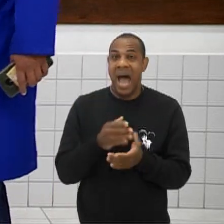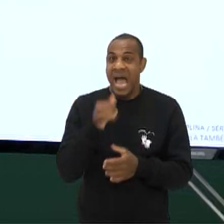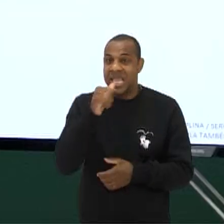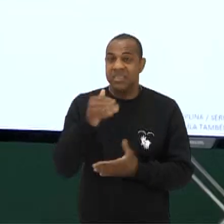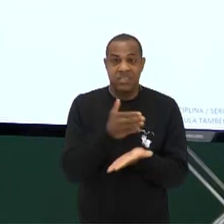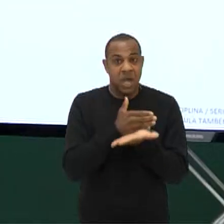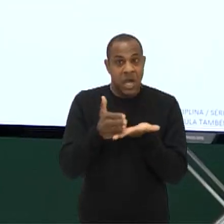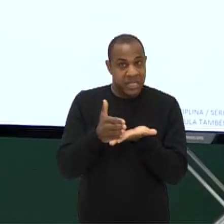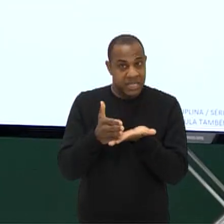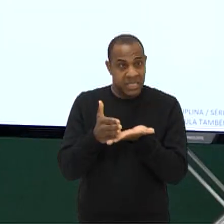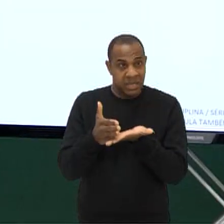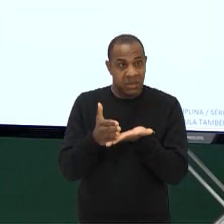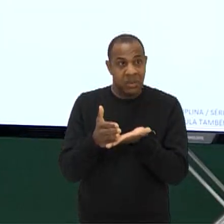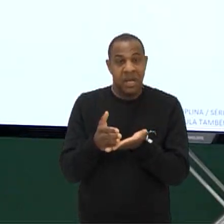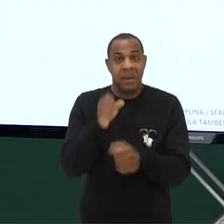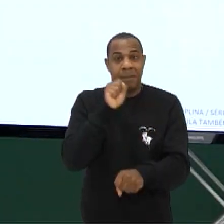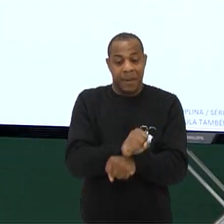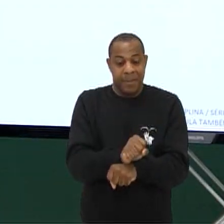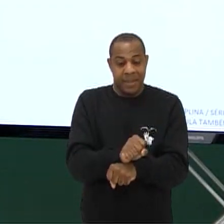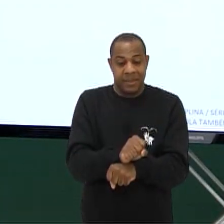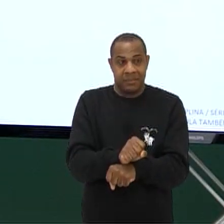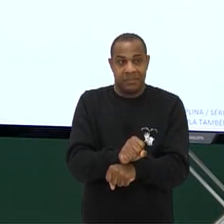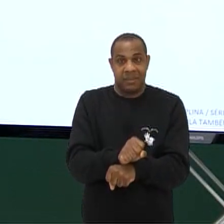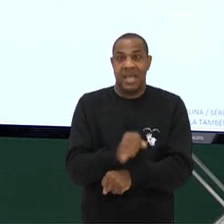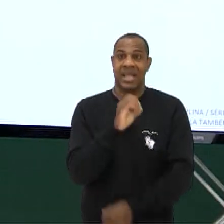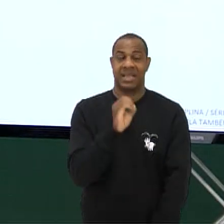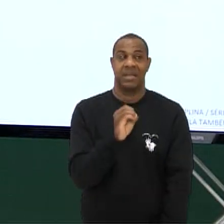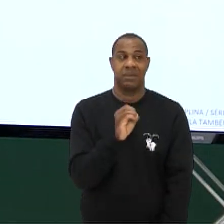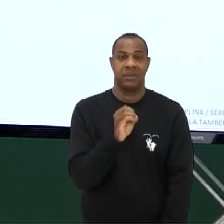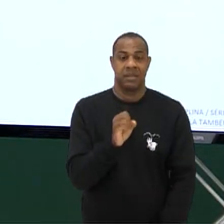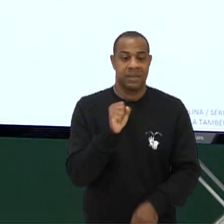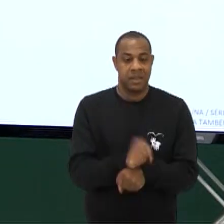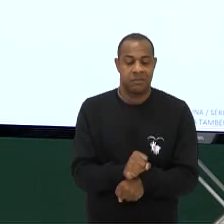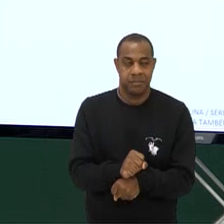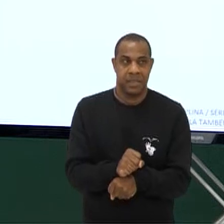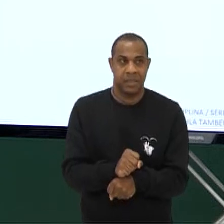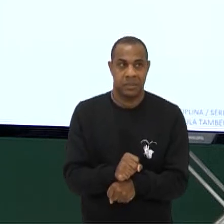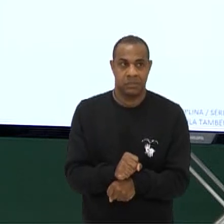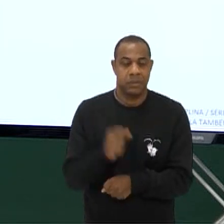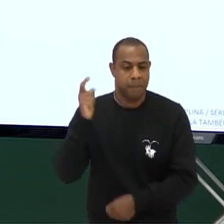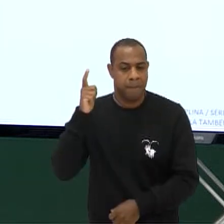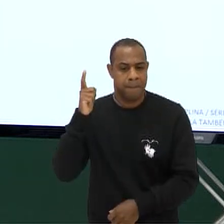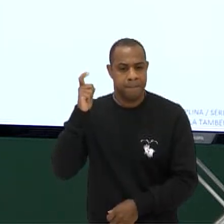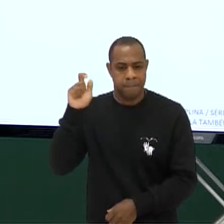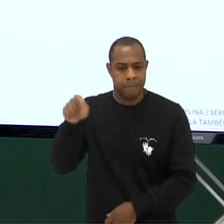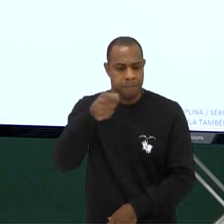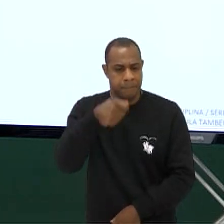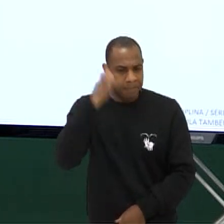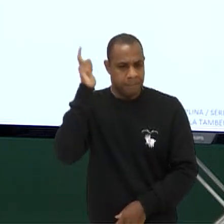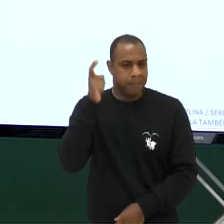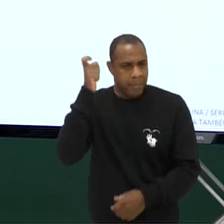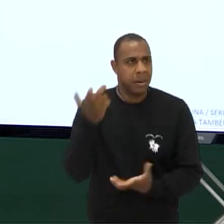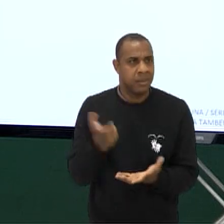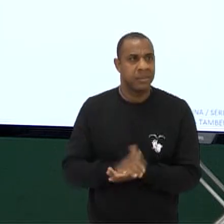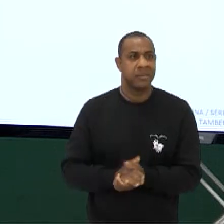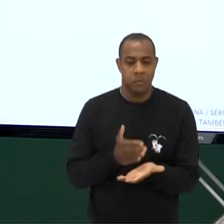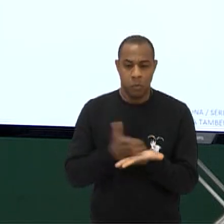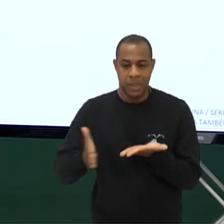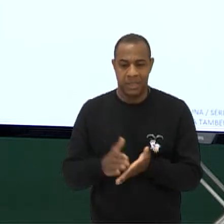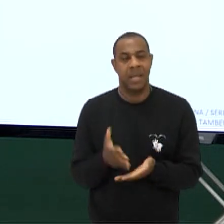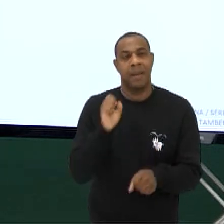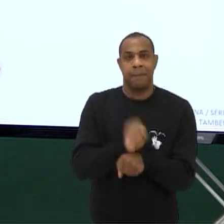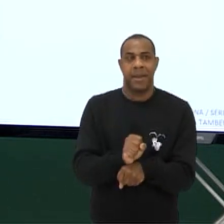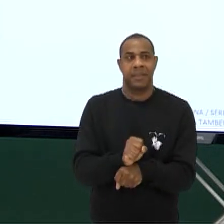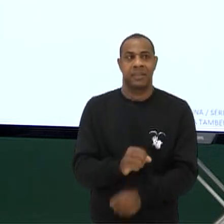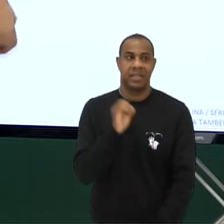Certo? Porque ele está parando Ele está esperando o tiro lá Daí ele vai ter o tempo de reação Aquela coisa toda lá Ou seja Traduzindo Mais um